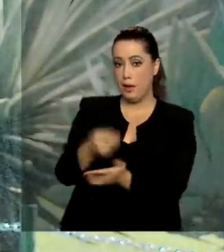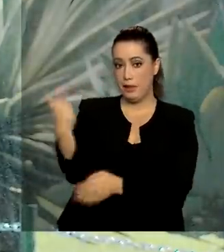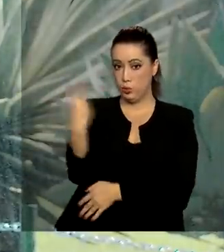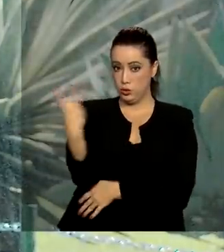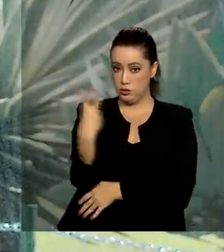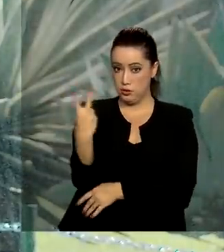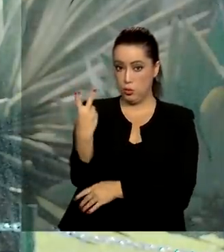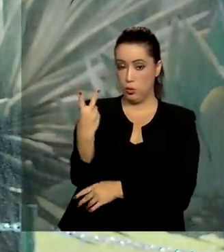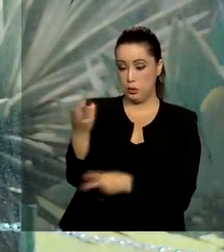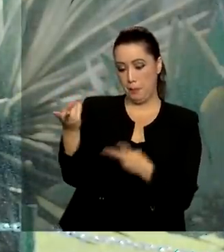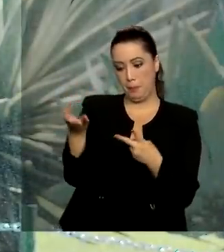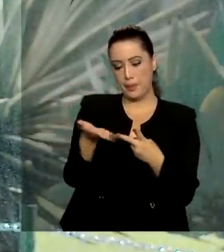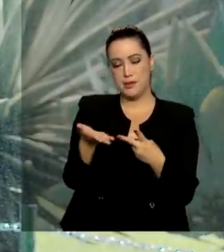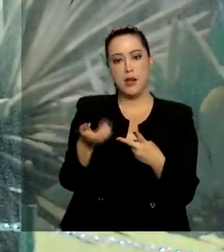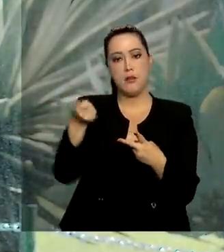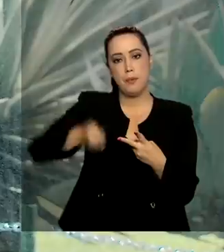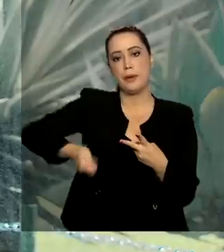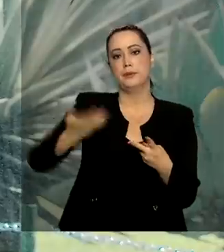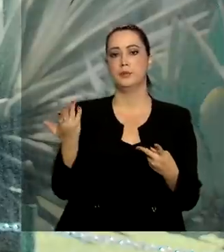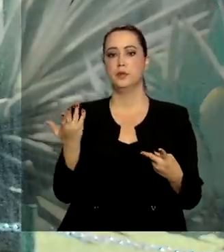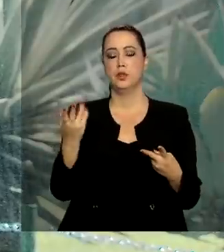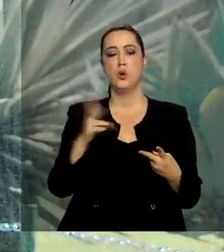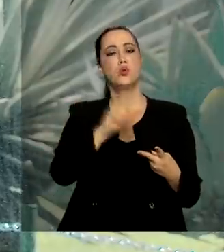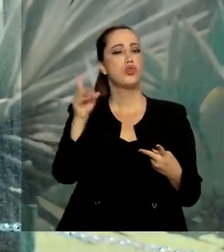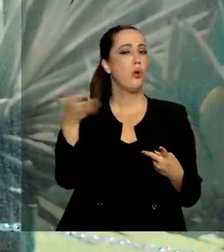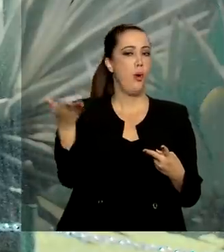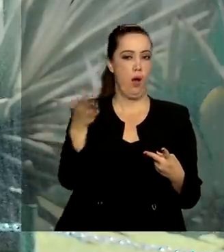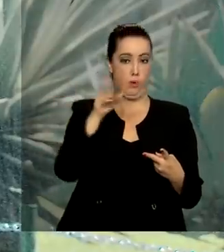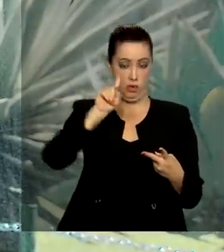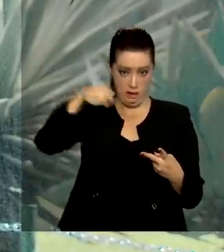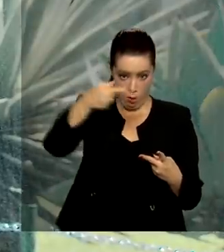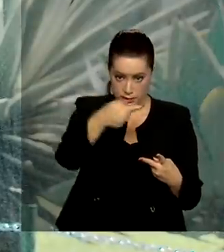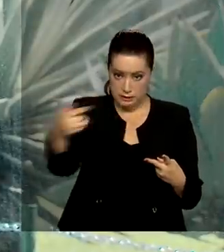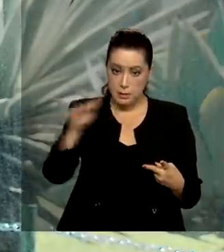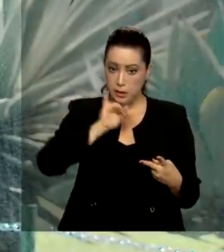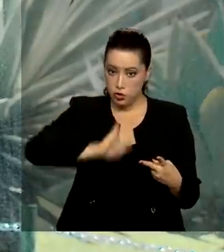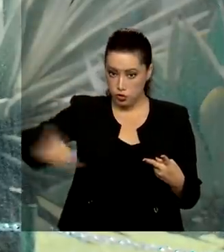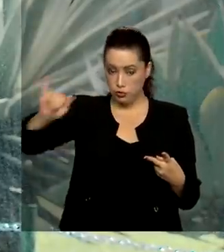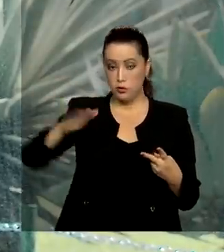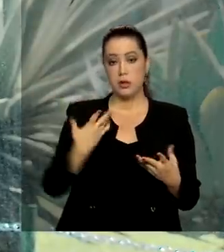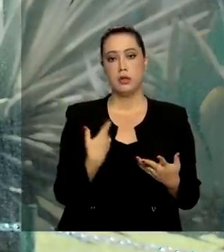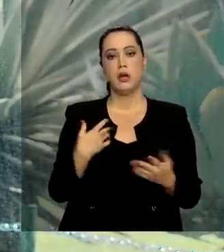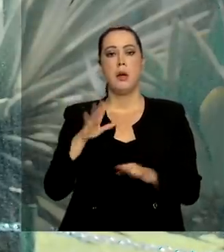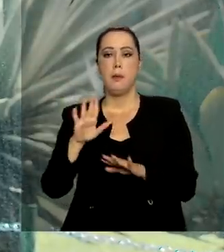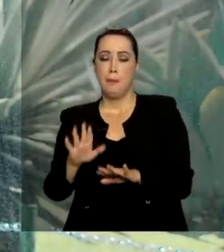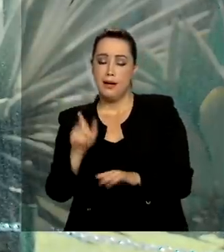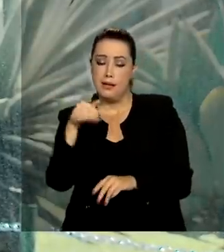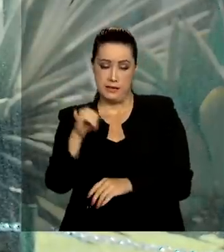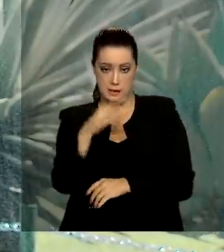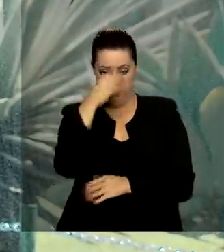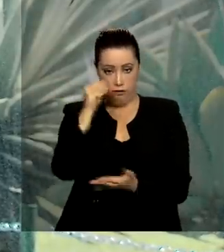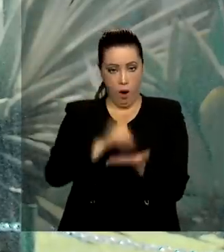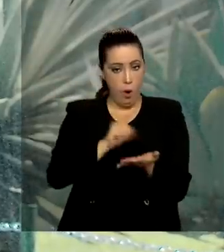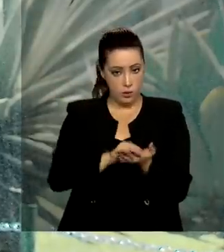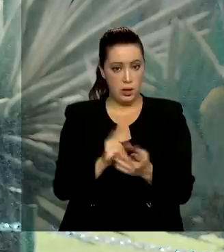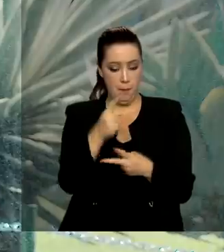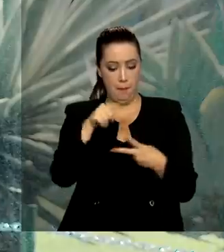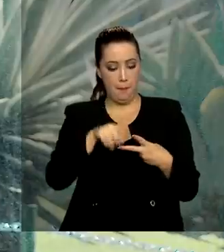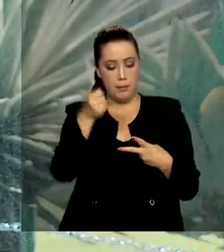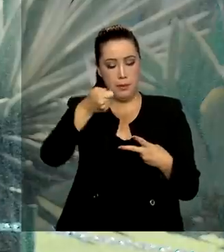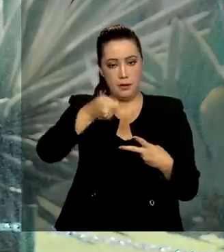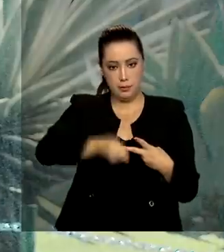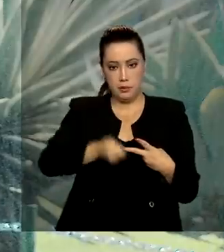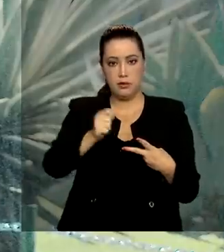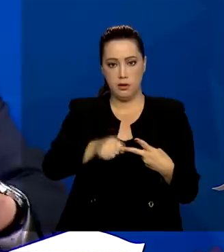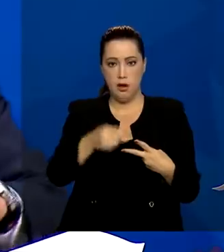segunda parcela do auxílio emergencial. Isso não impede que quem ainda não tenha recebido a primeira parcela seja beneficiado. Vamos